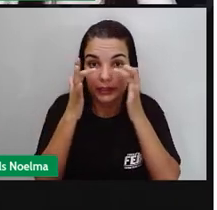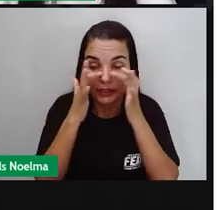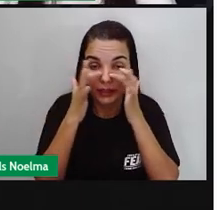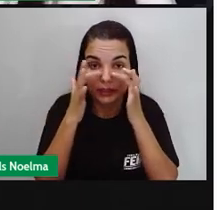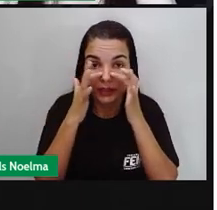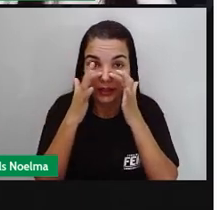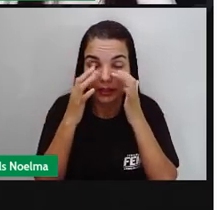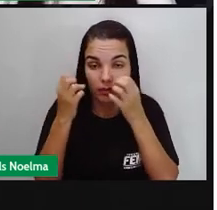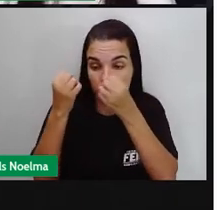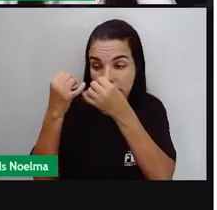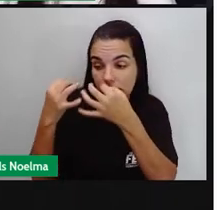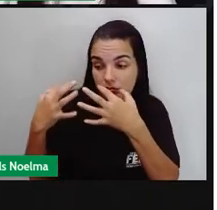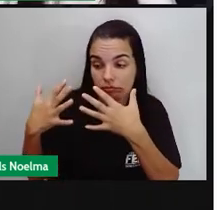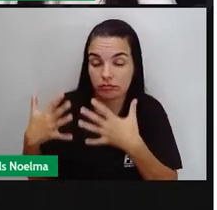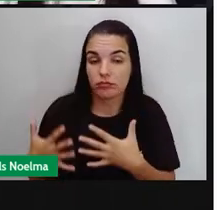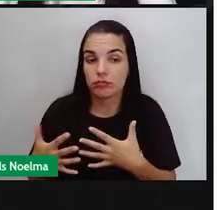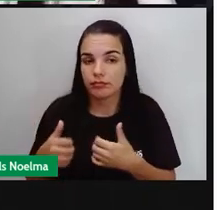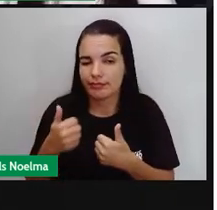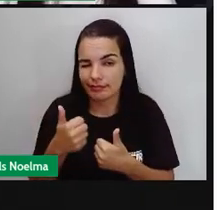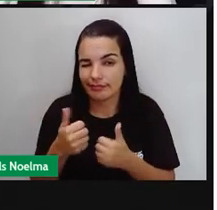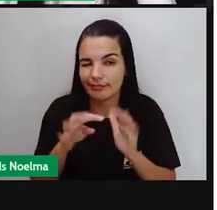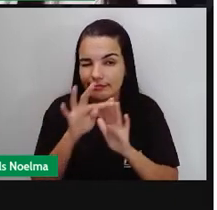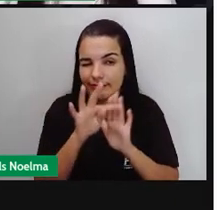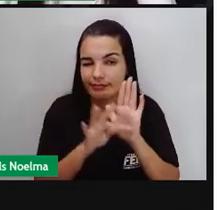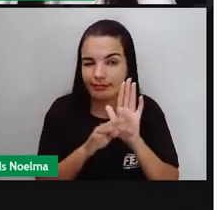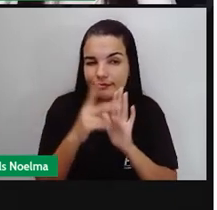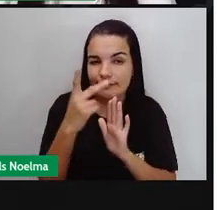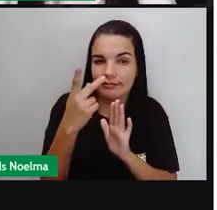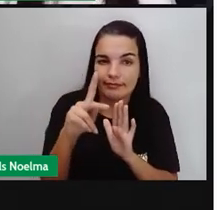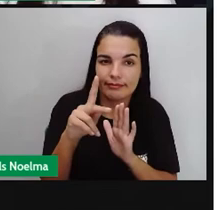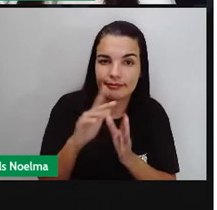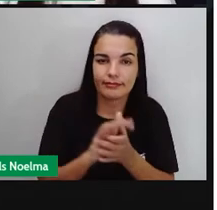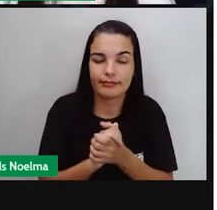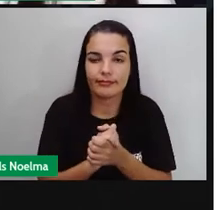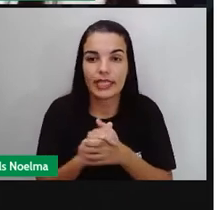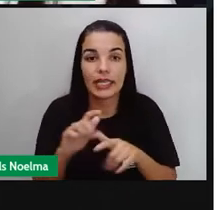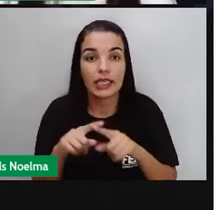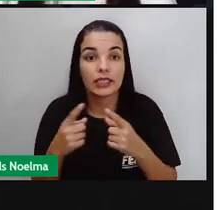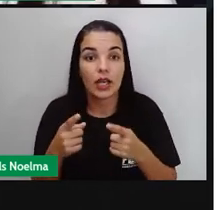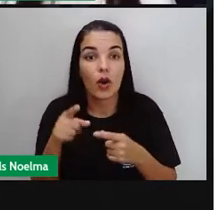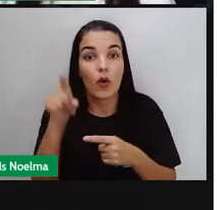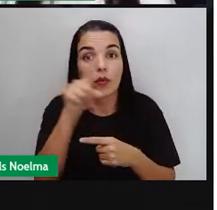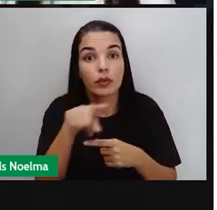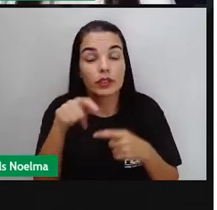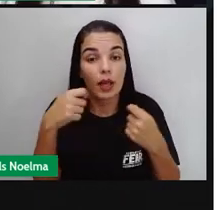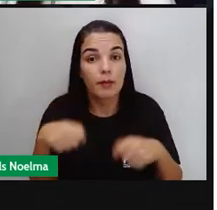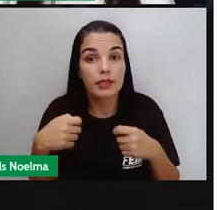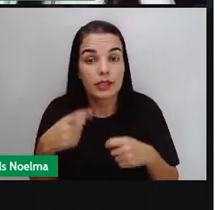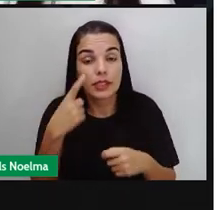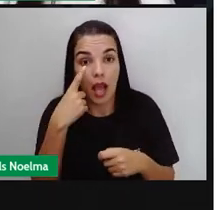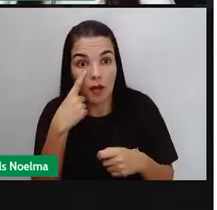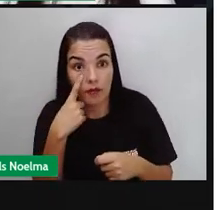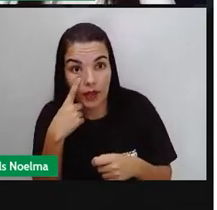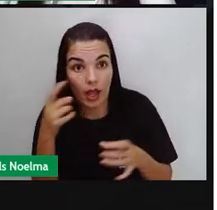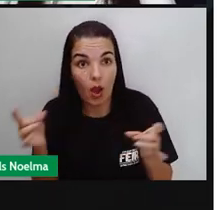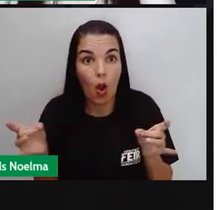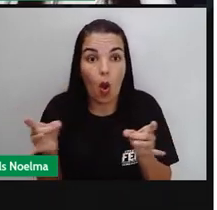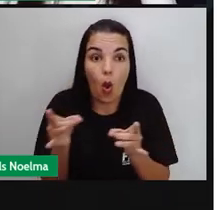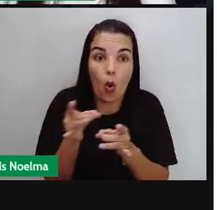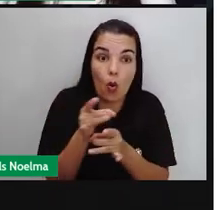esses aspectos que devem estar no seu texto. Por último. Veja a conclusão.